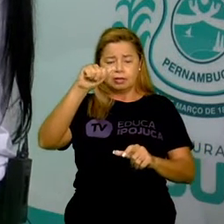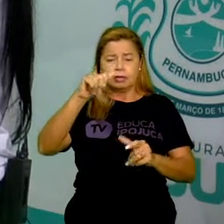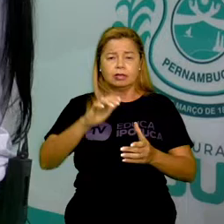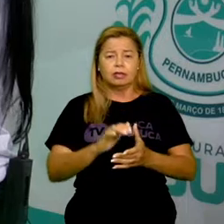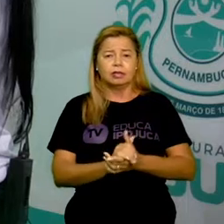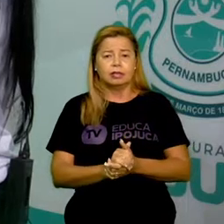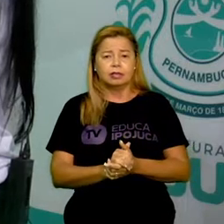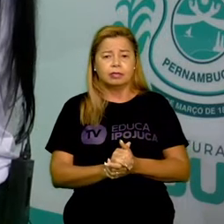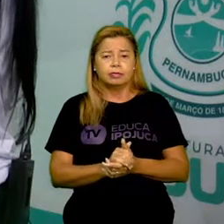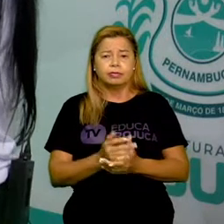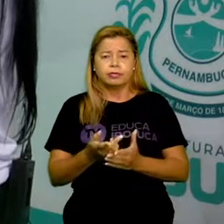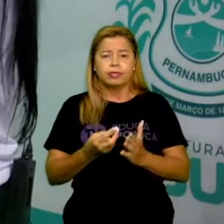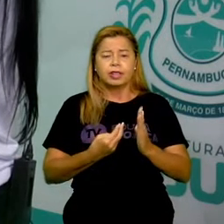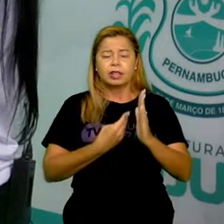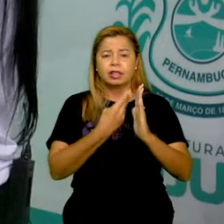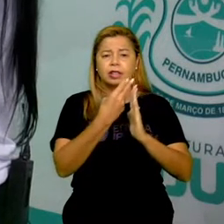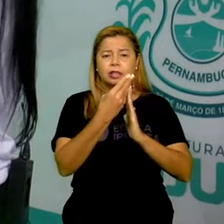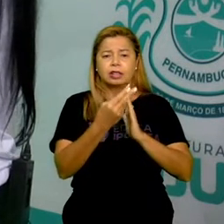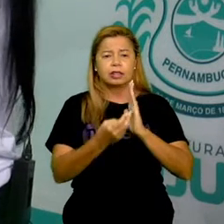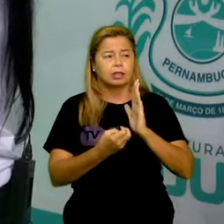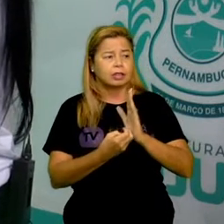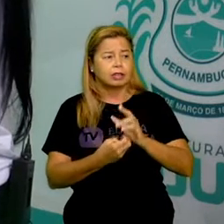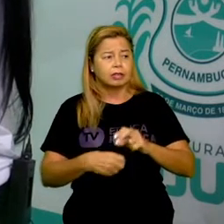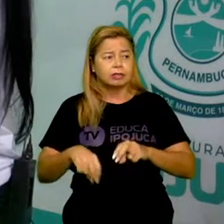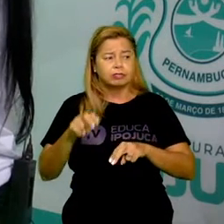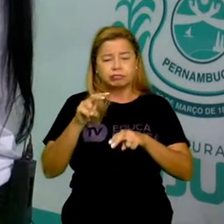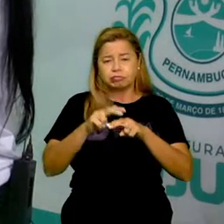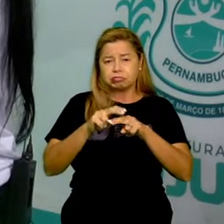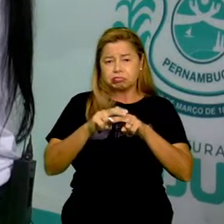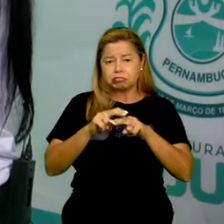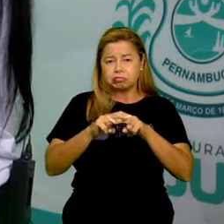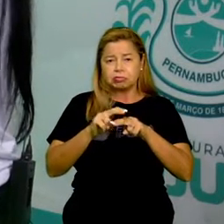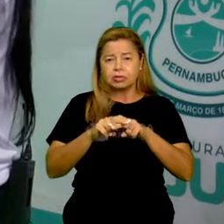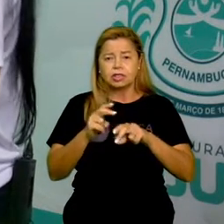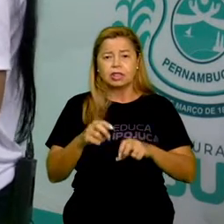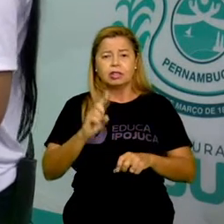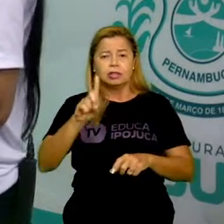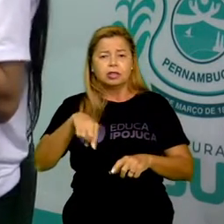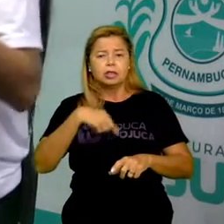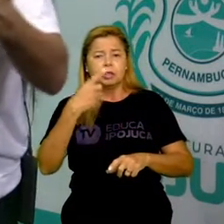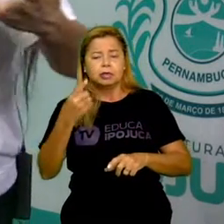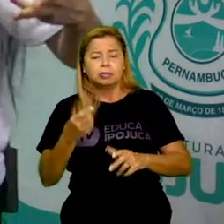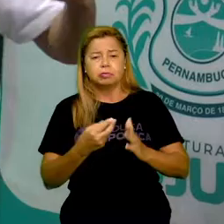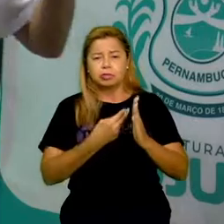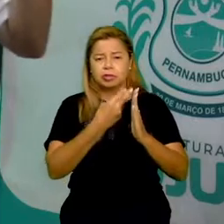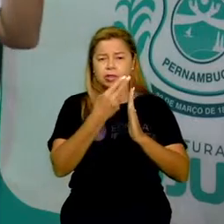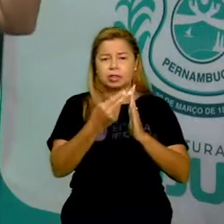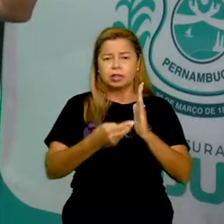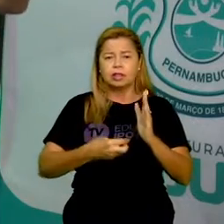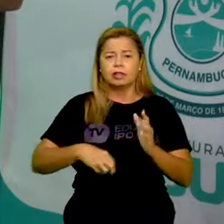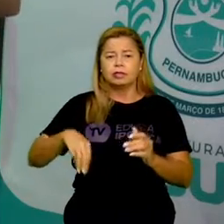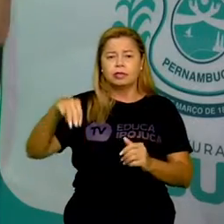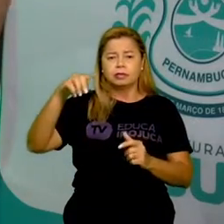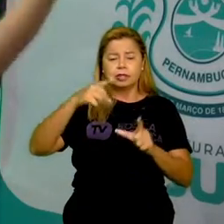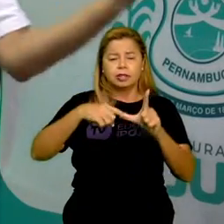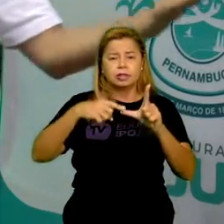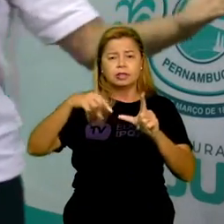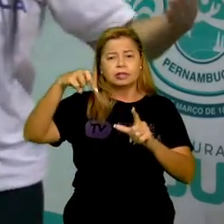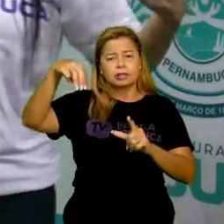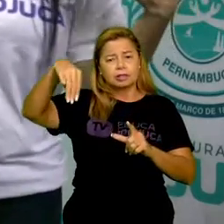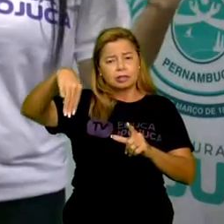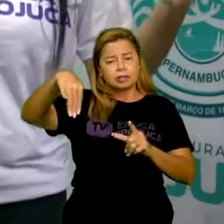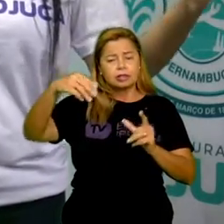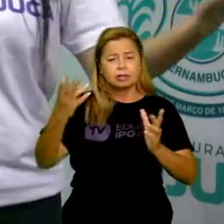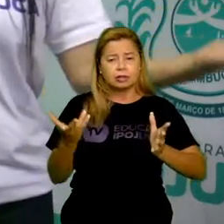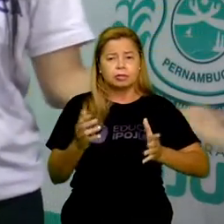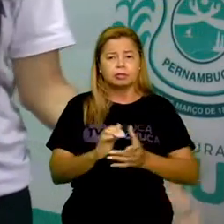desenhadas ali sentadas, já formou uma letra parecida um M, uma escadinha. Eles começaram a pensar